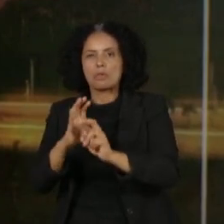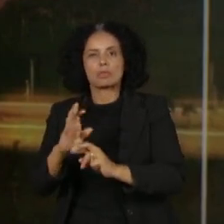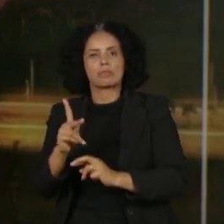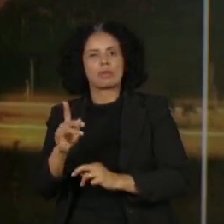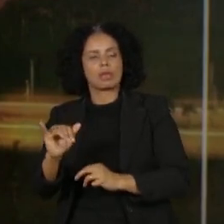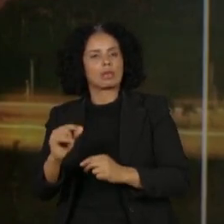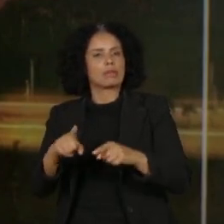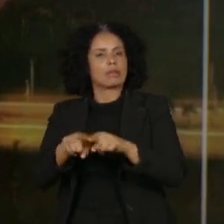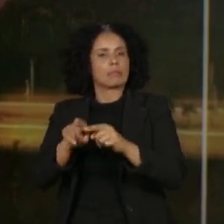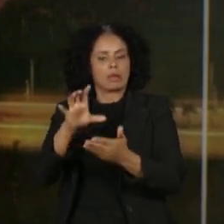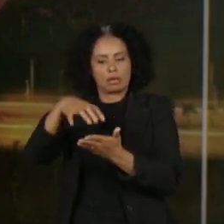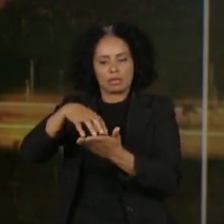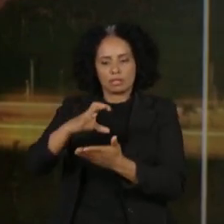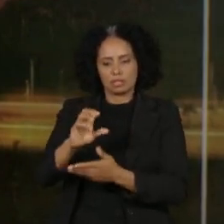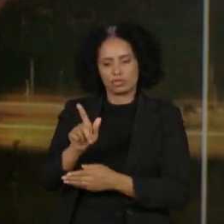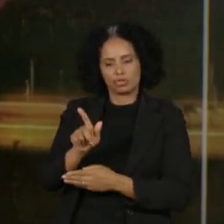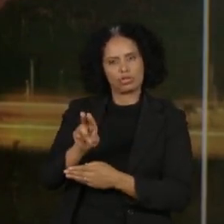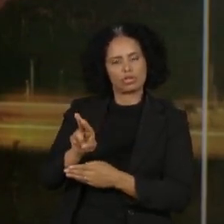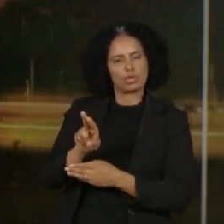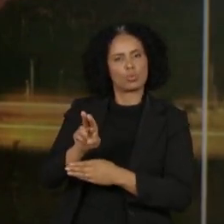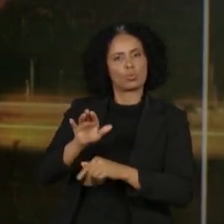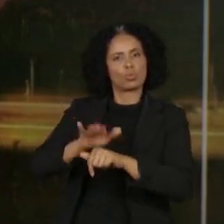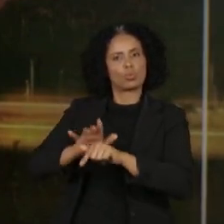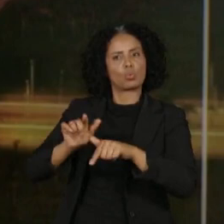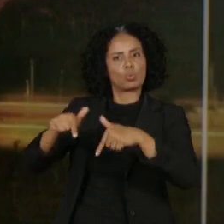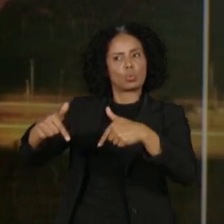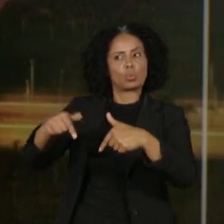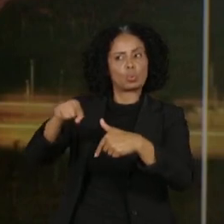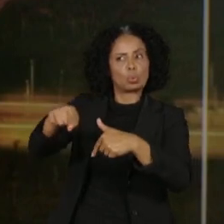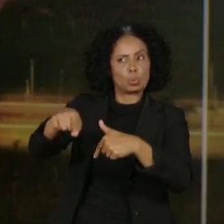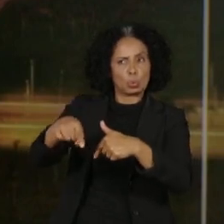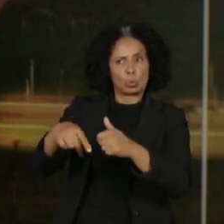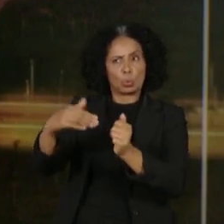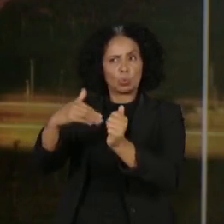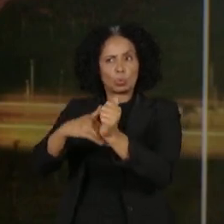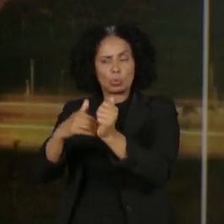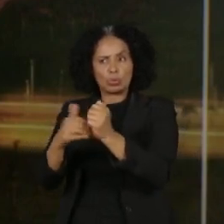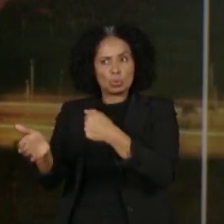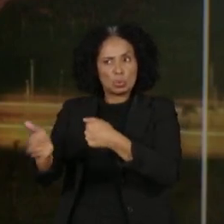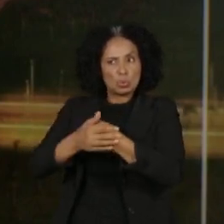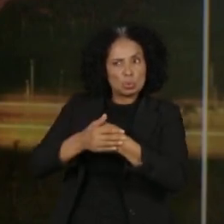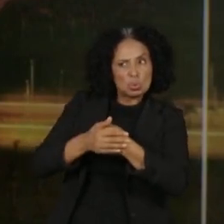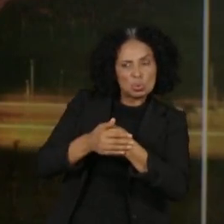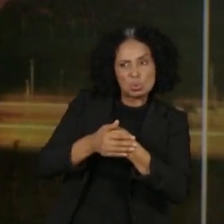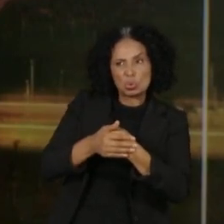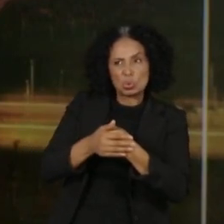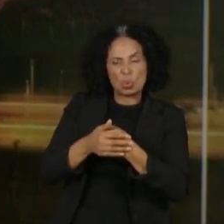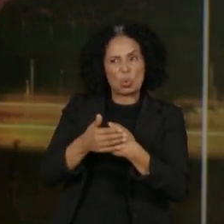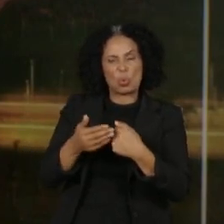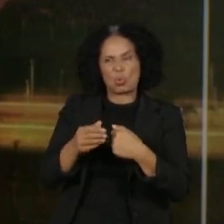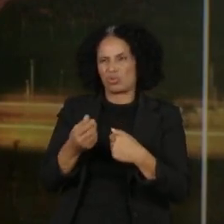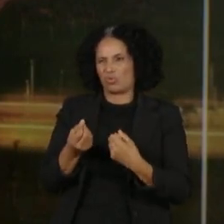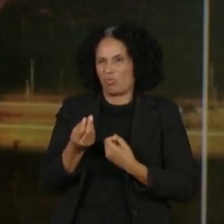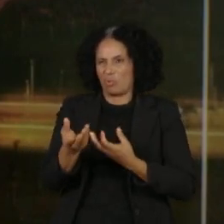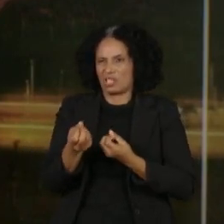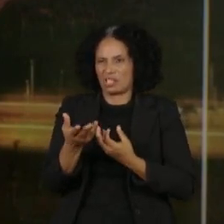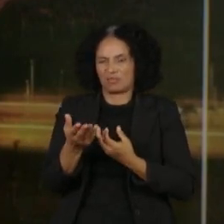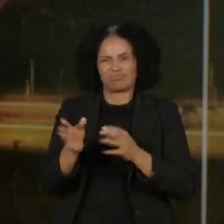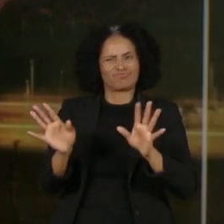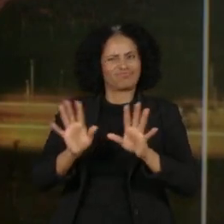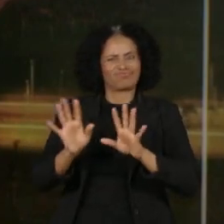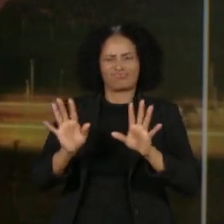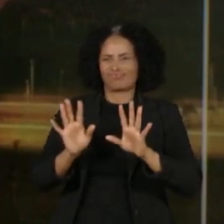verificar as atitudes de sigilo, se tiver alguma coisa inapropriada, porque a memória é importante, não no ato de